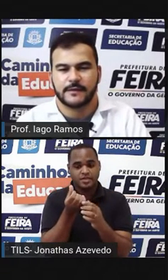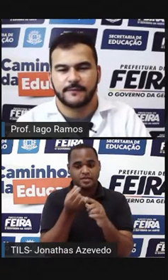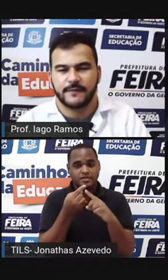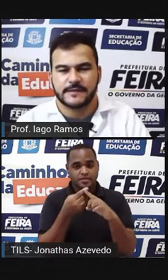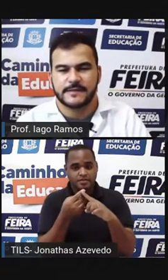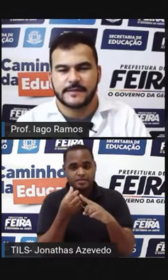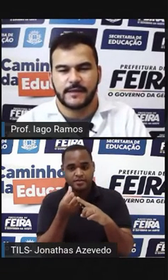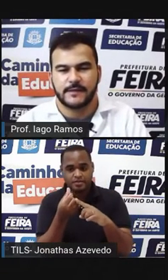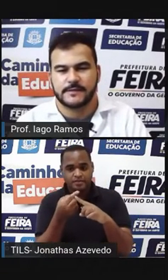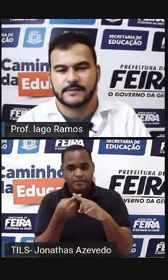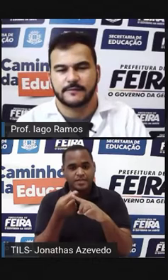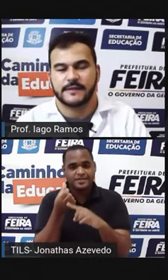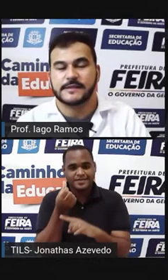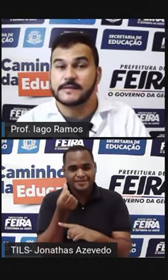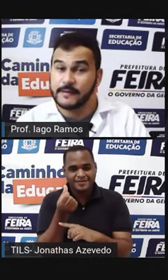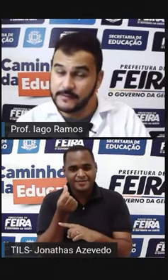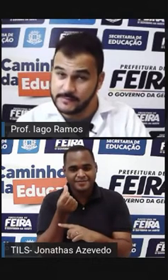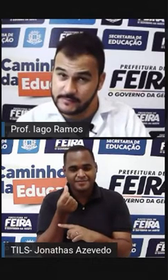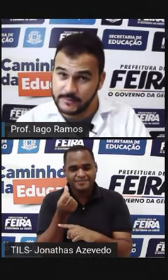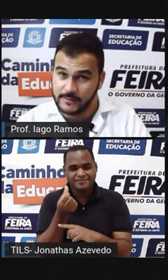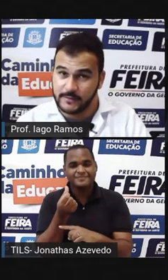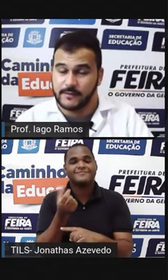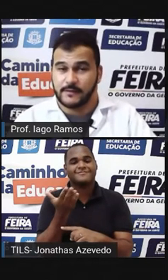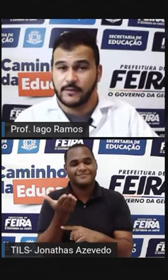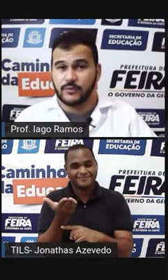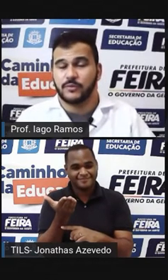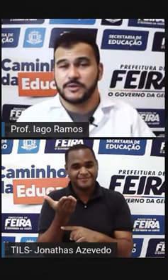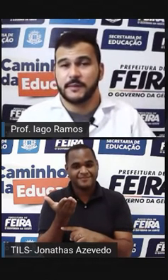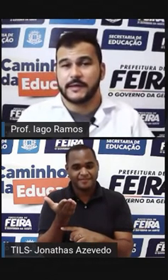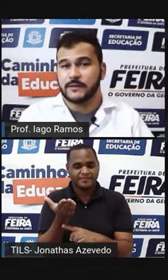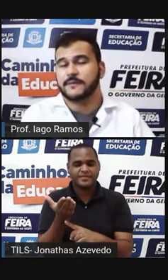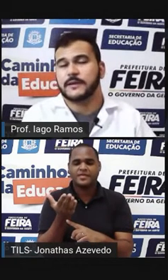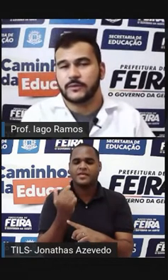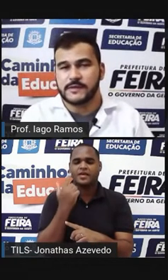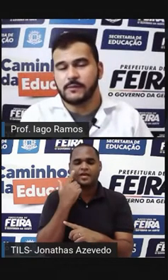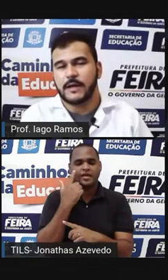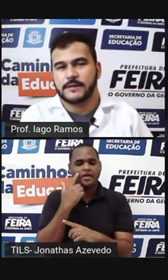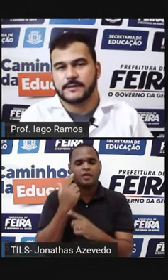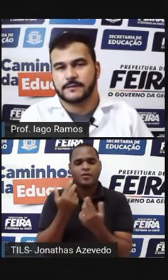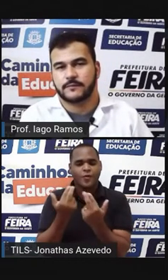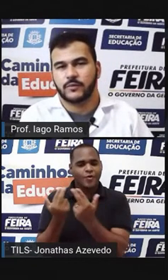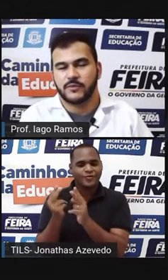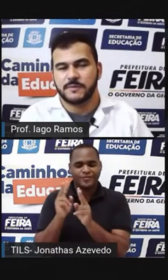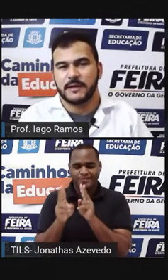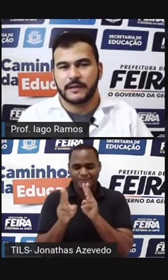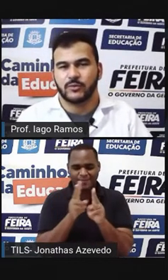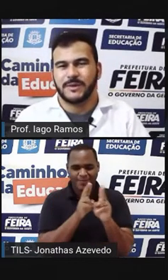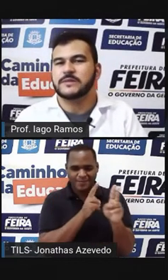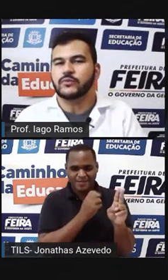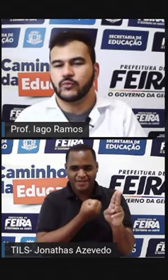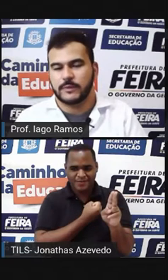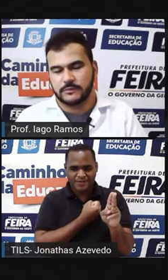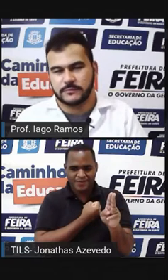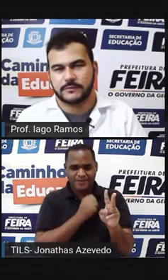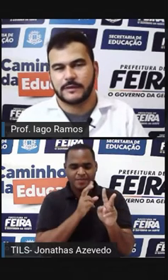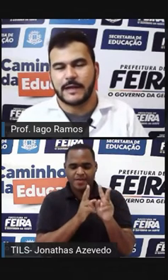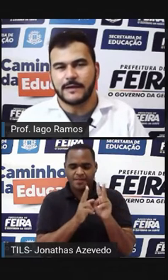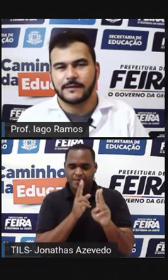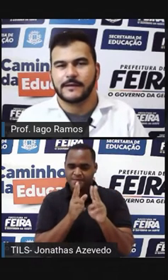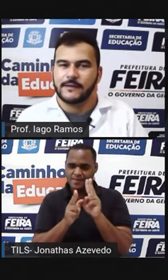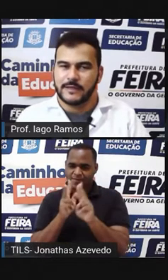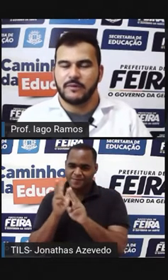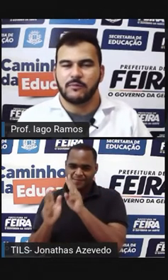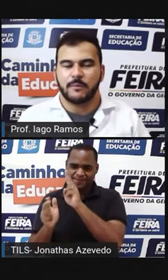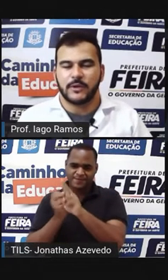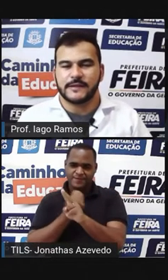Vezes 6 Vezes 6 Eu estou multiplicando fatores iguais Estou multiplicando o mesmo número Tá?